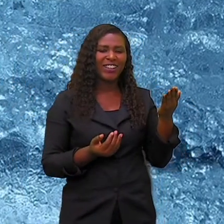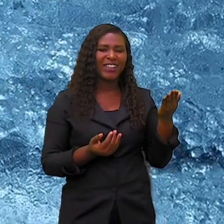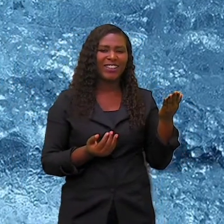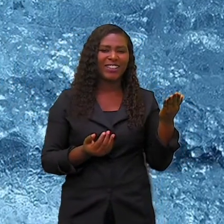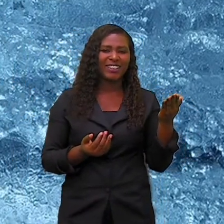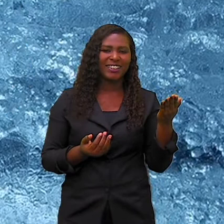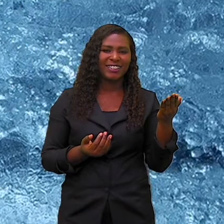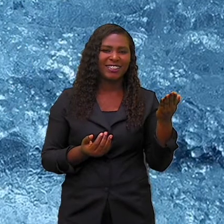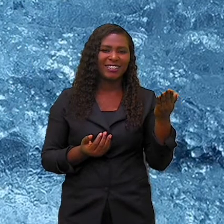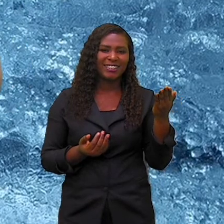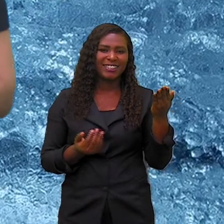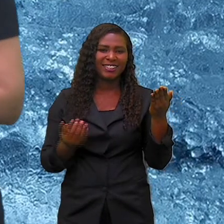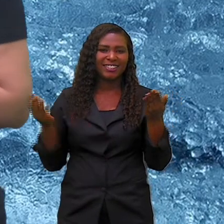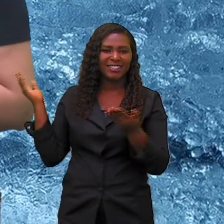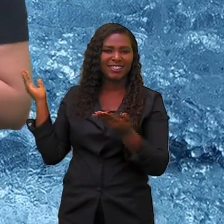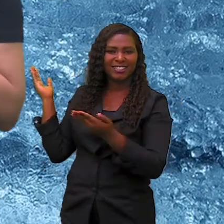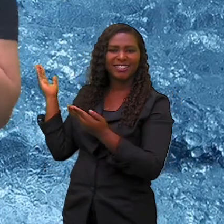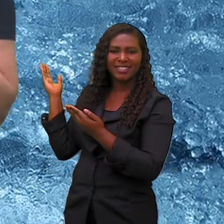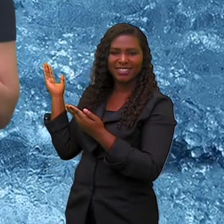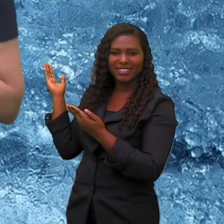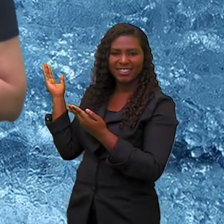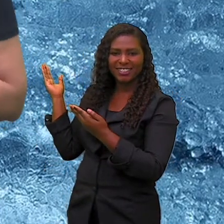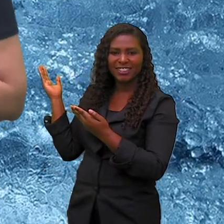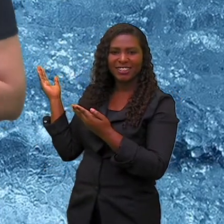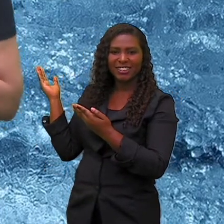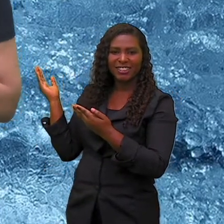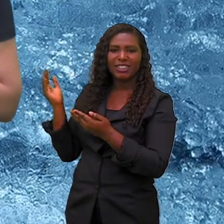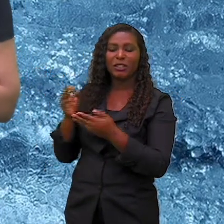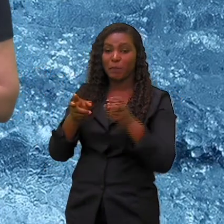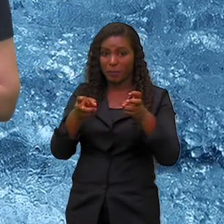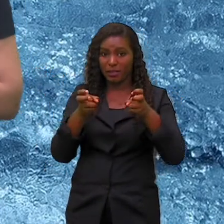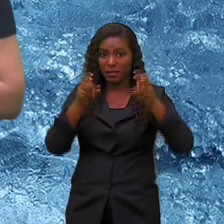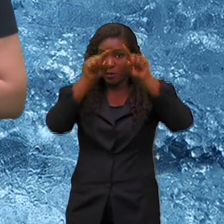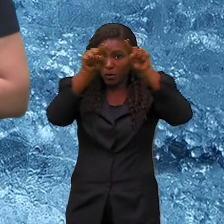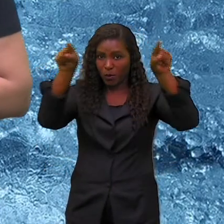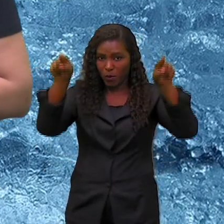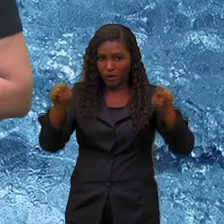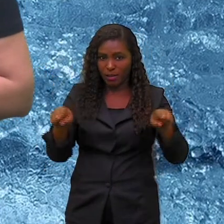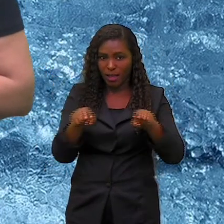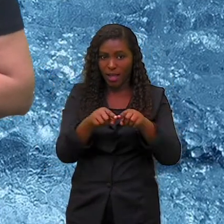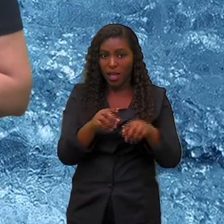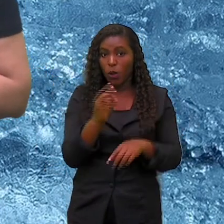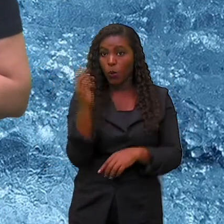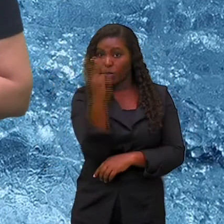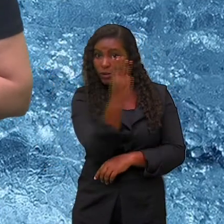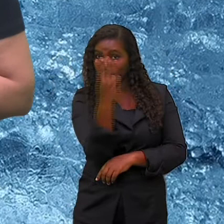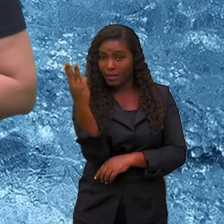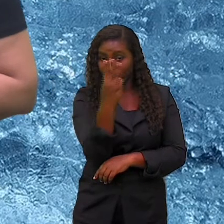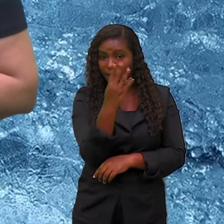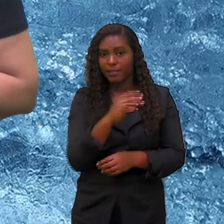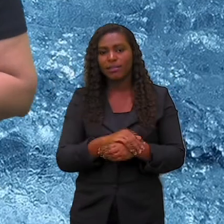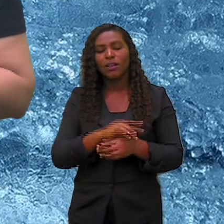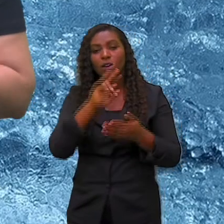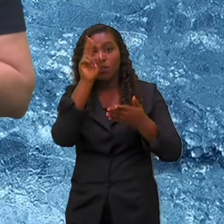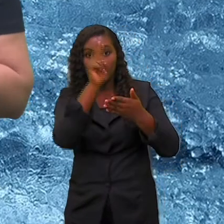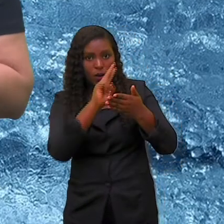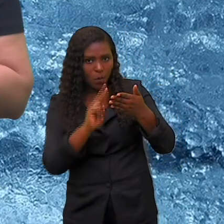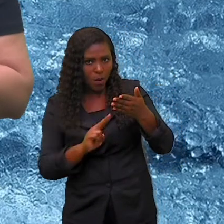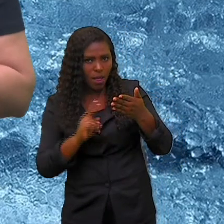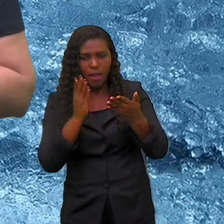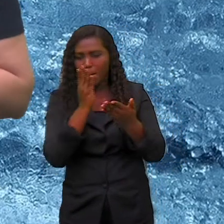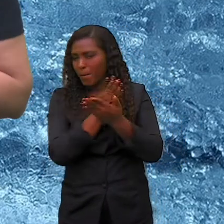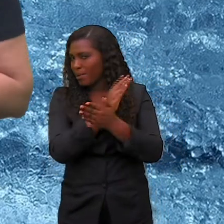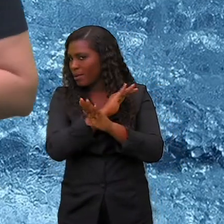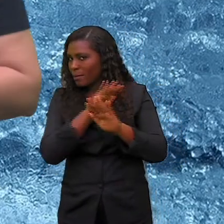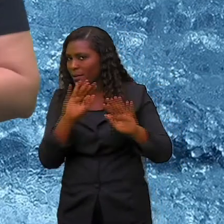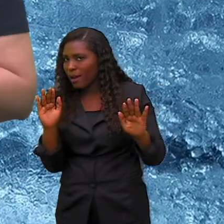vocês verem o nosso quadro, pessoal. Isso, olha aí. Os três juntinhos, estão vendo? Vamos ler? Para terminar aí com